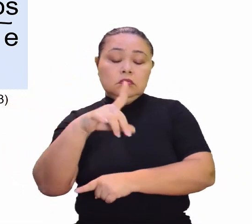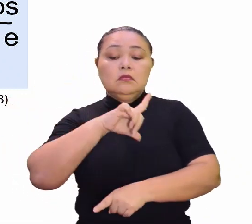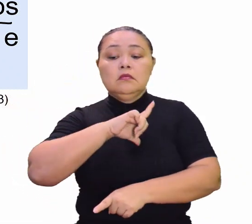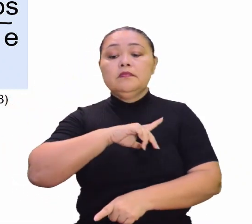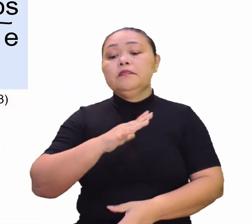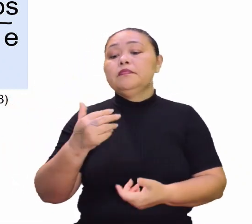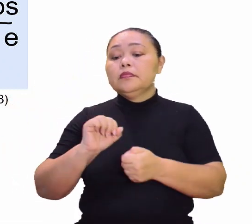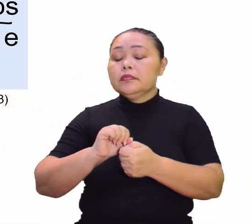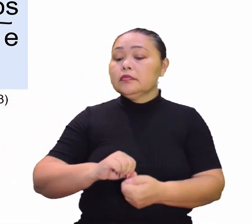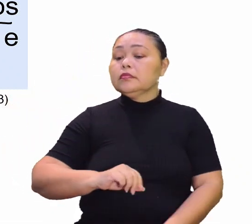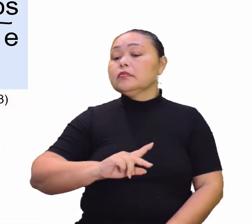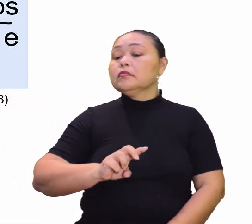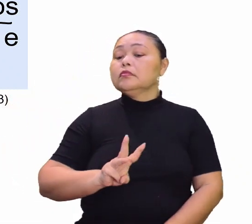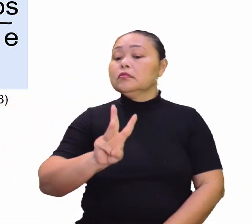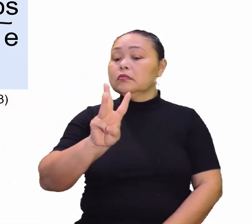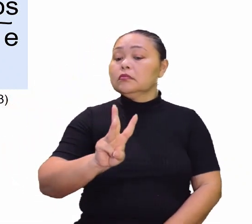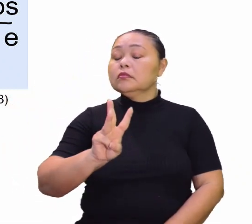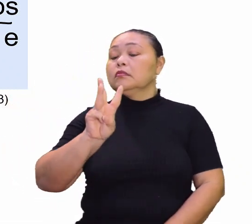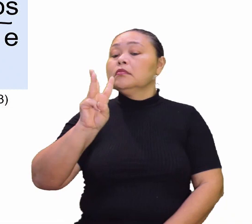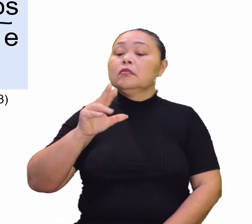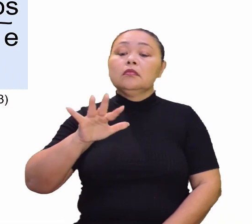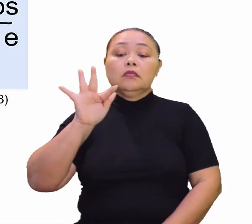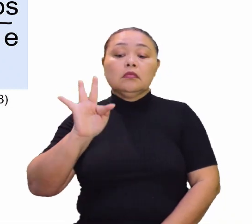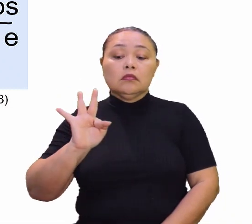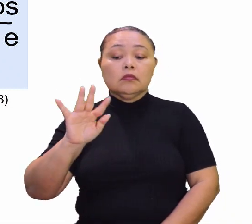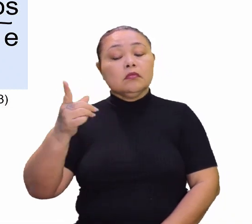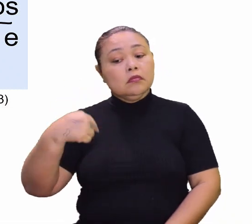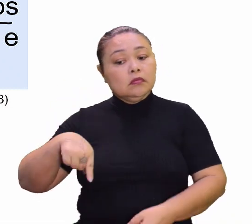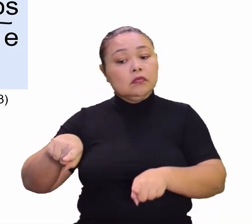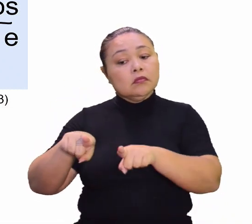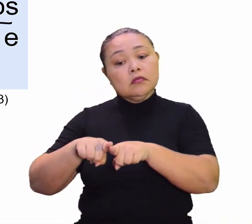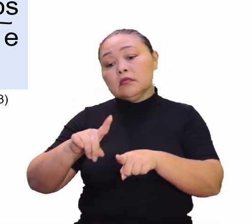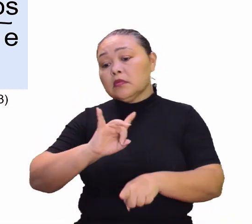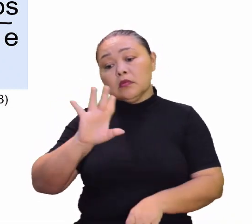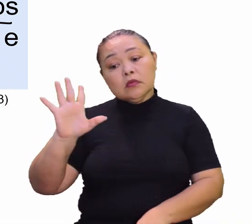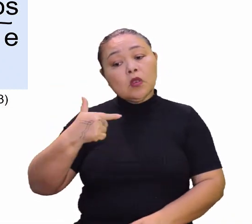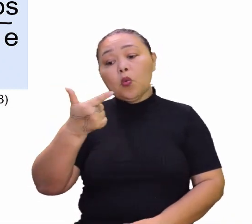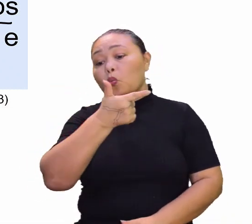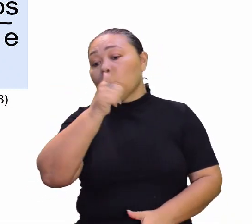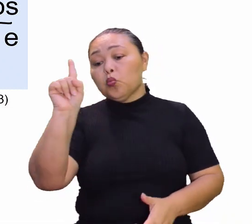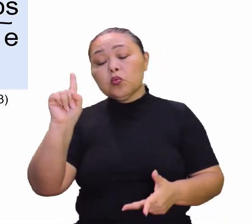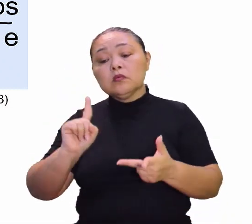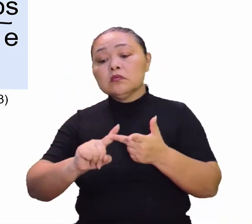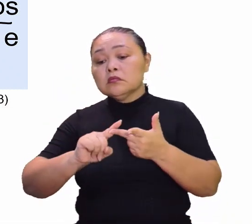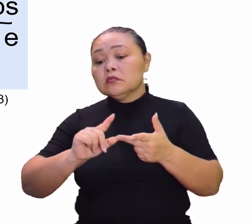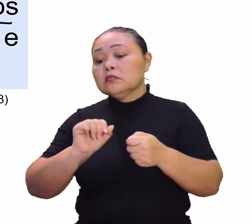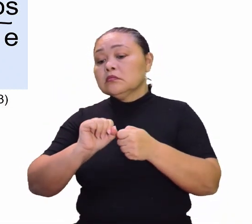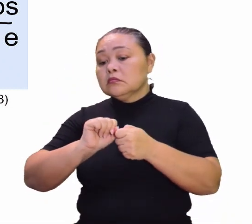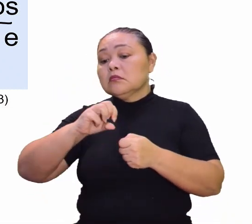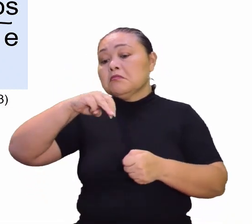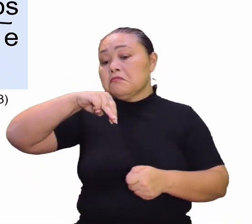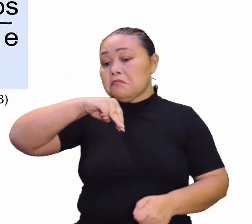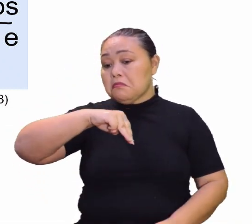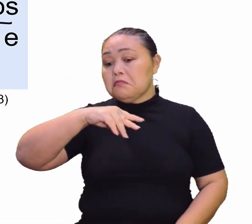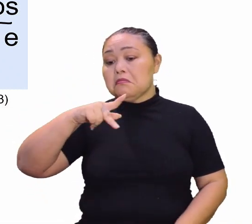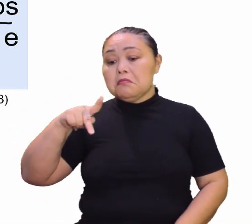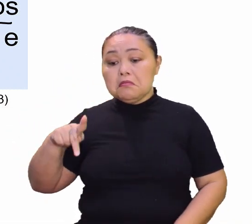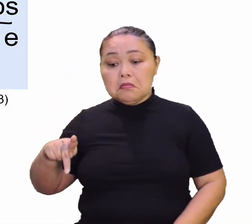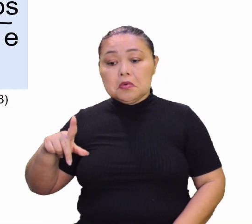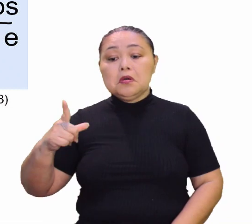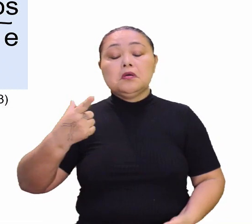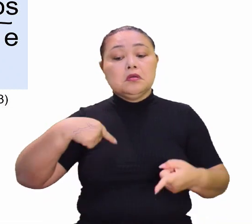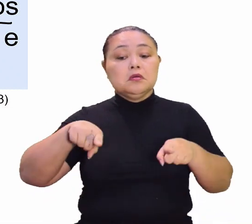WWF, Greenpeace. Muito bem. Isso, mas não só ela, pode ser Ministério Público também. Com certeza.